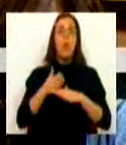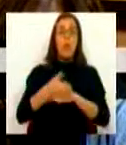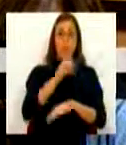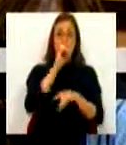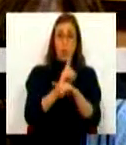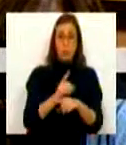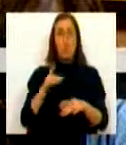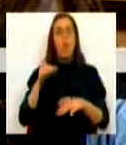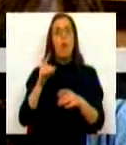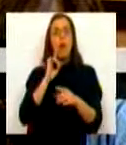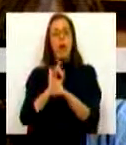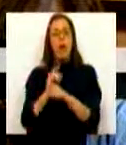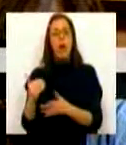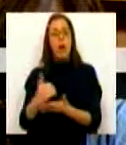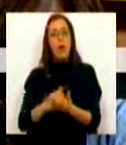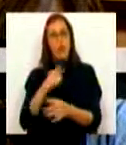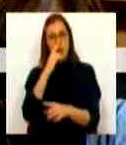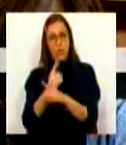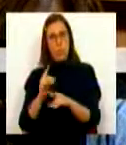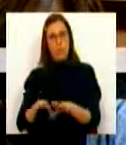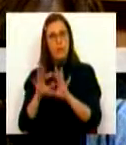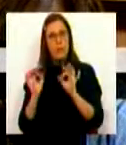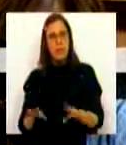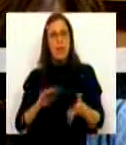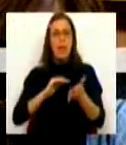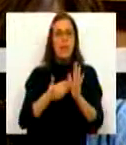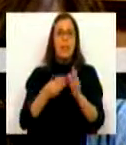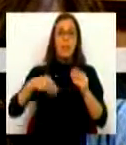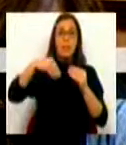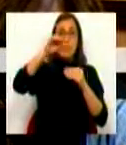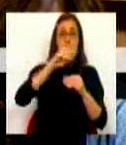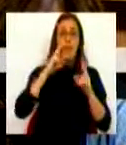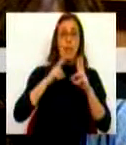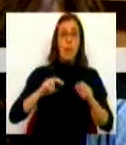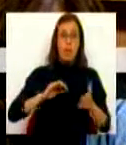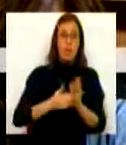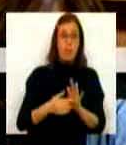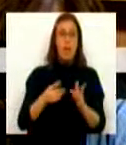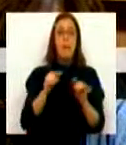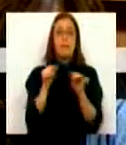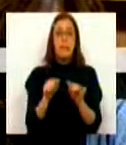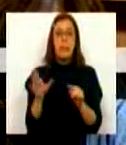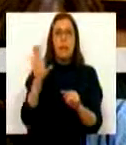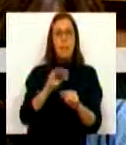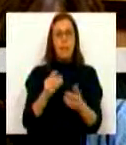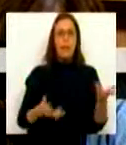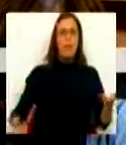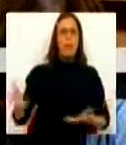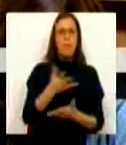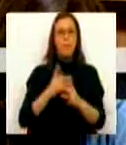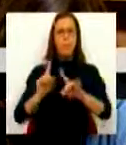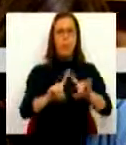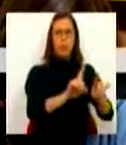simultâneo da consulta com o recurso, ao mesmo tempo de exames complementares de diagnóstico, são fator de maiores sinergias